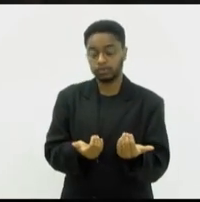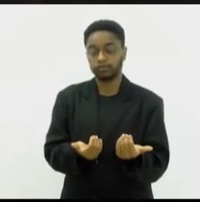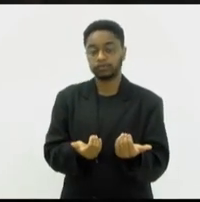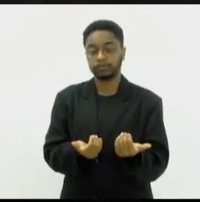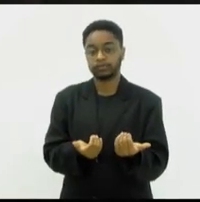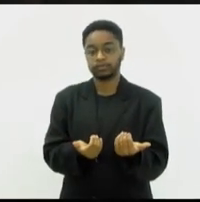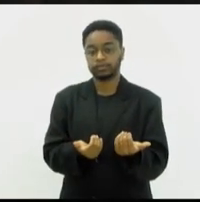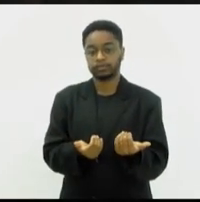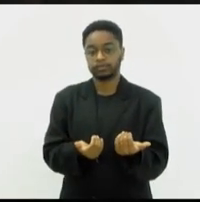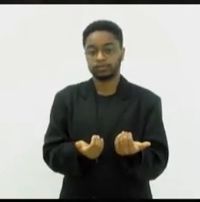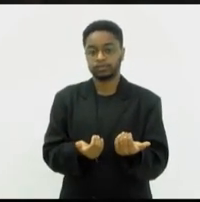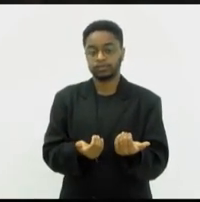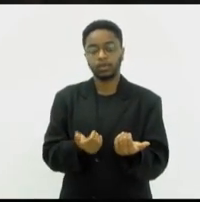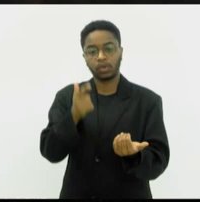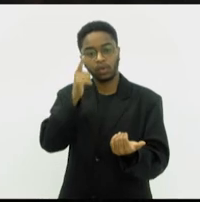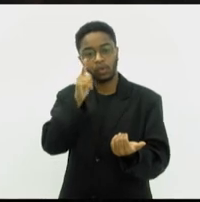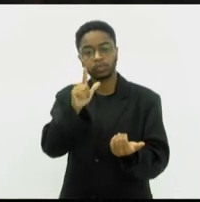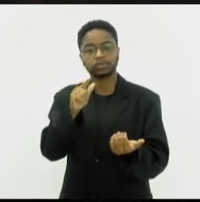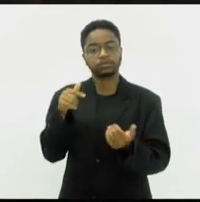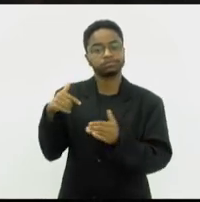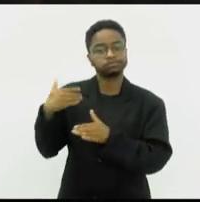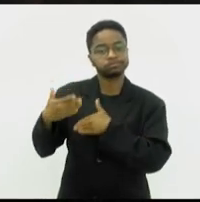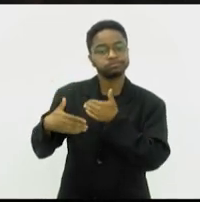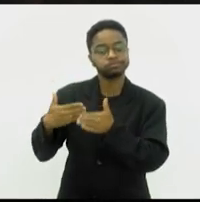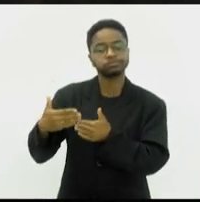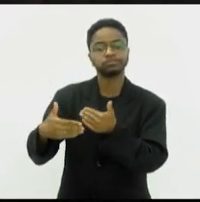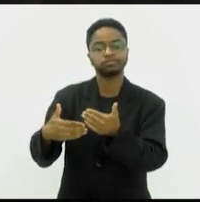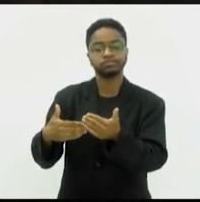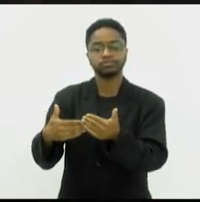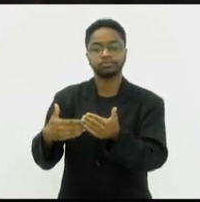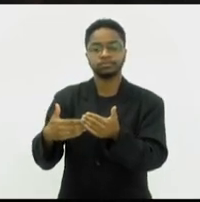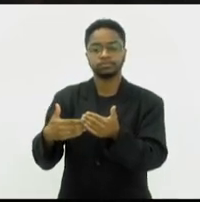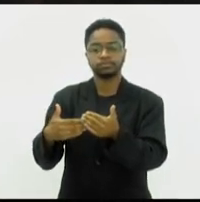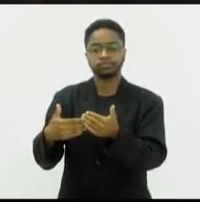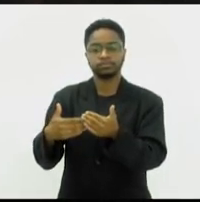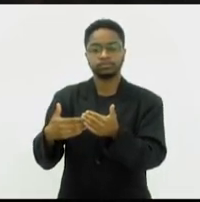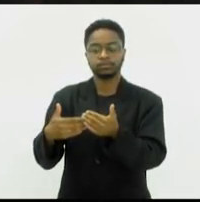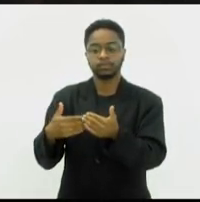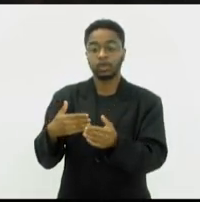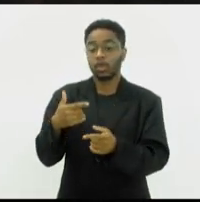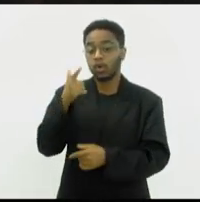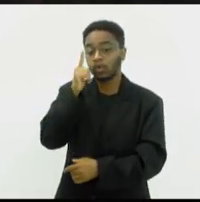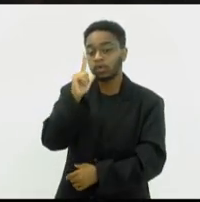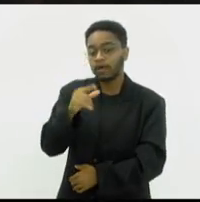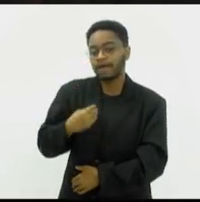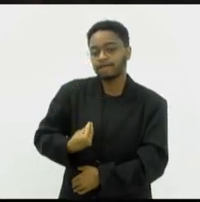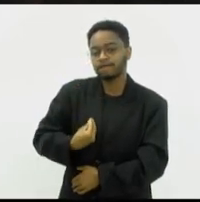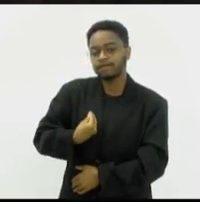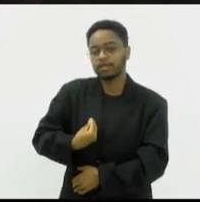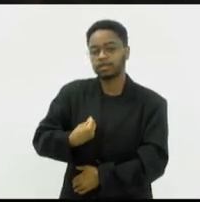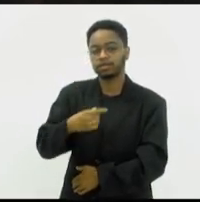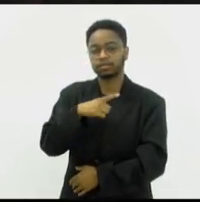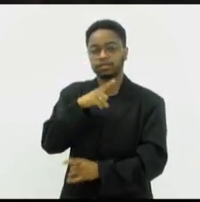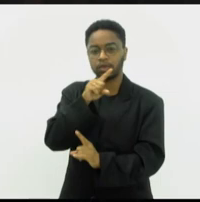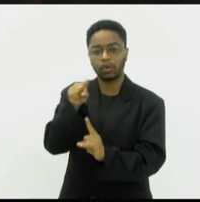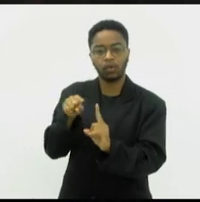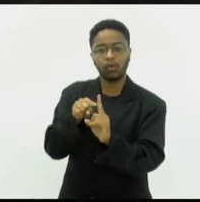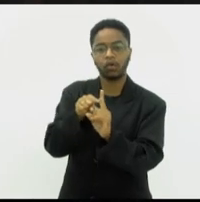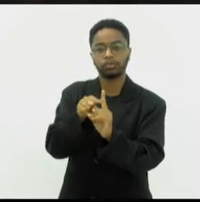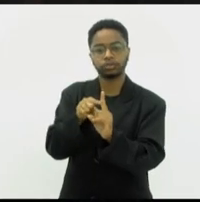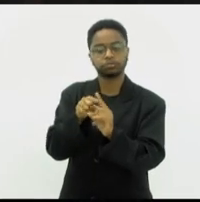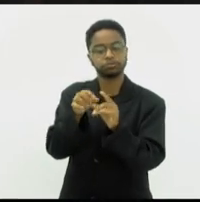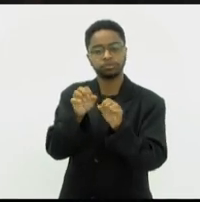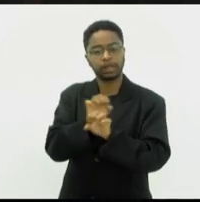a se desenvolverem as suas vidas com objetivos bastante